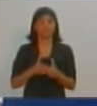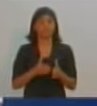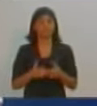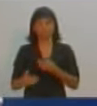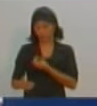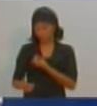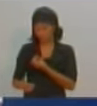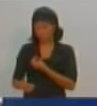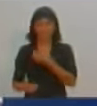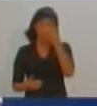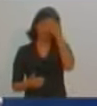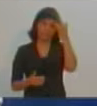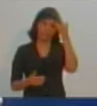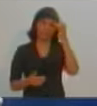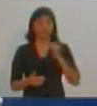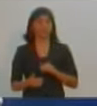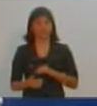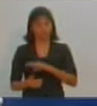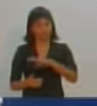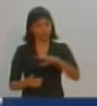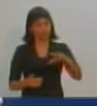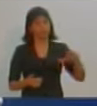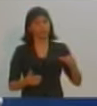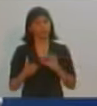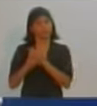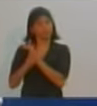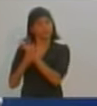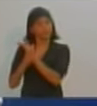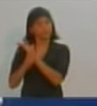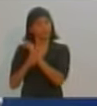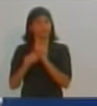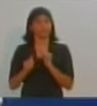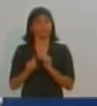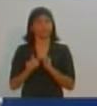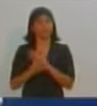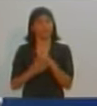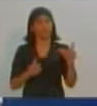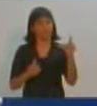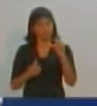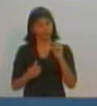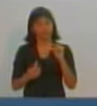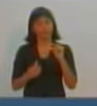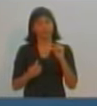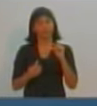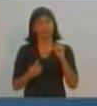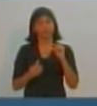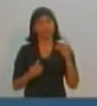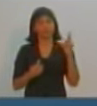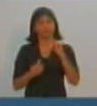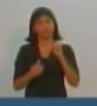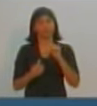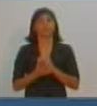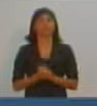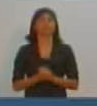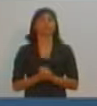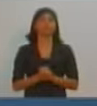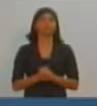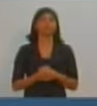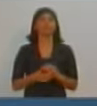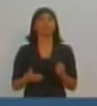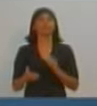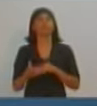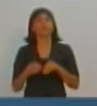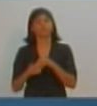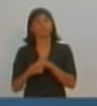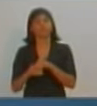pessoas e o acesso, sem ter que pagar várias passagens, além de buscar a redução dos preços. Ok, candidato. Vamos ver então